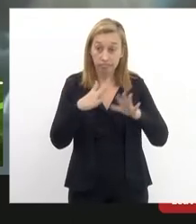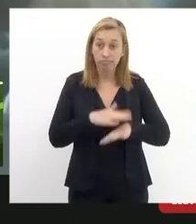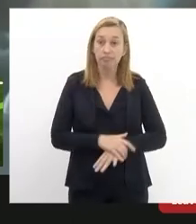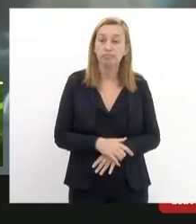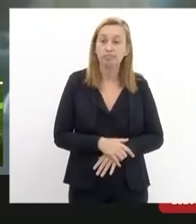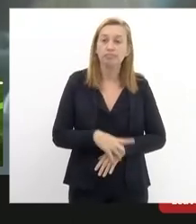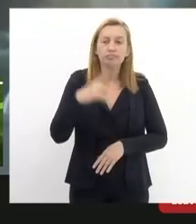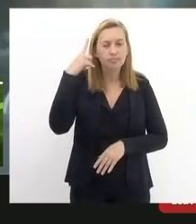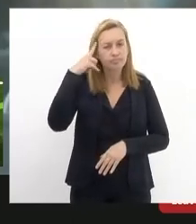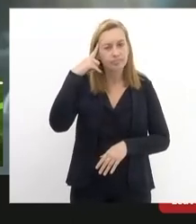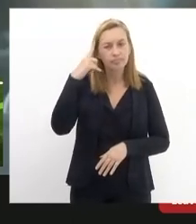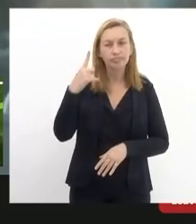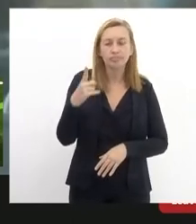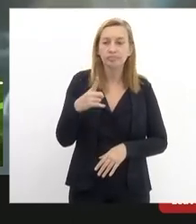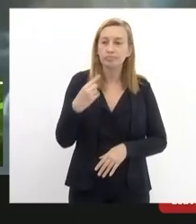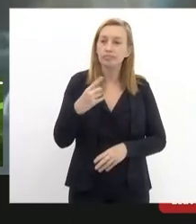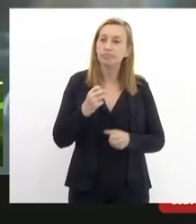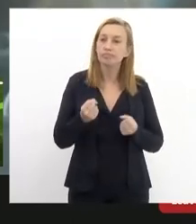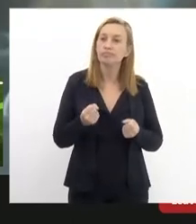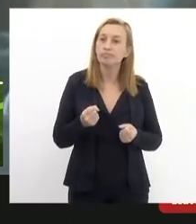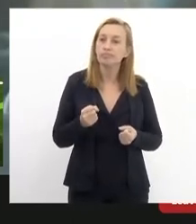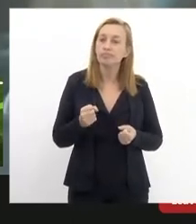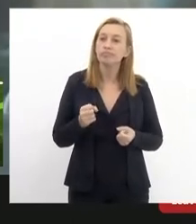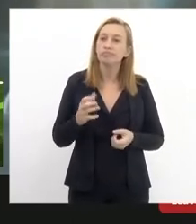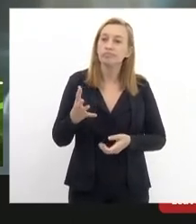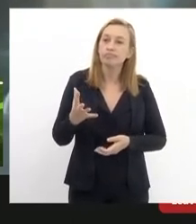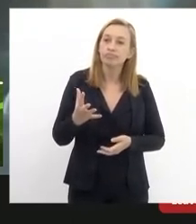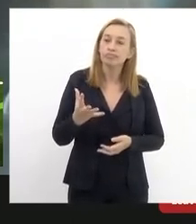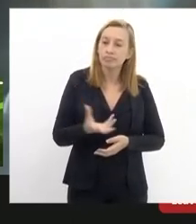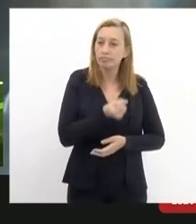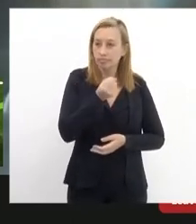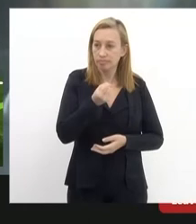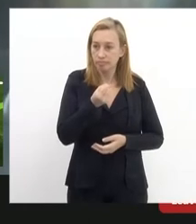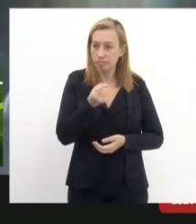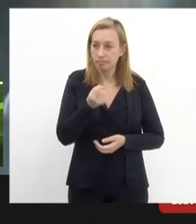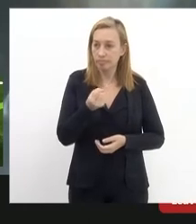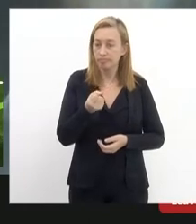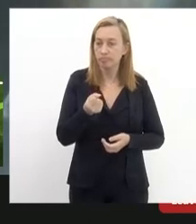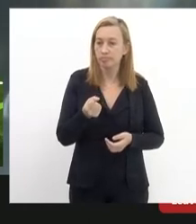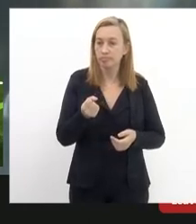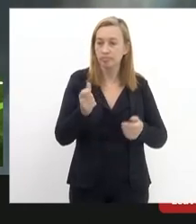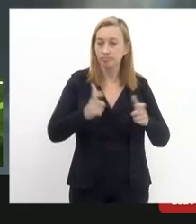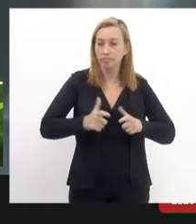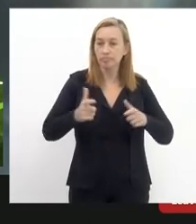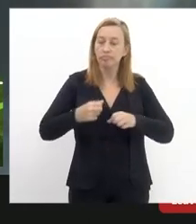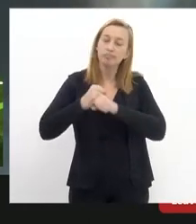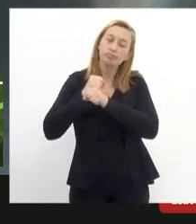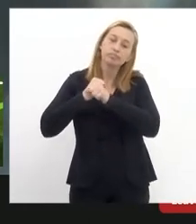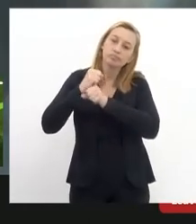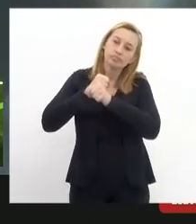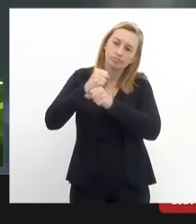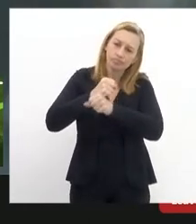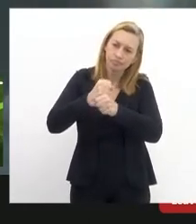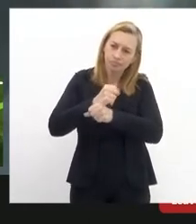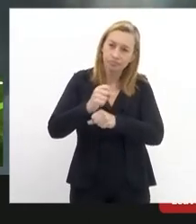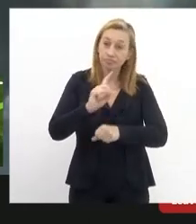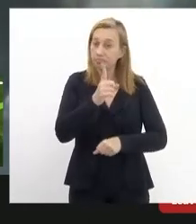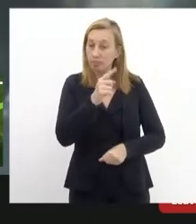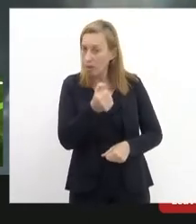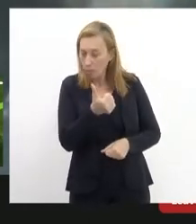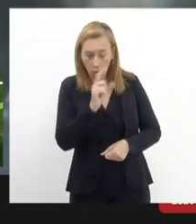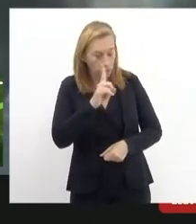gente resgata uma discussão é fato que ao longo de tantos anos e não são poucos anos